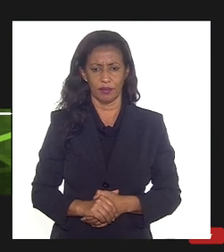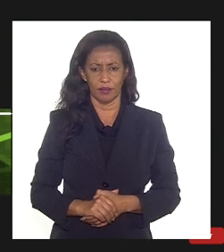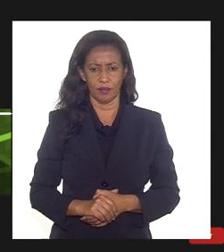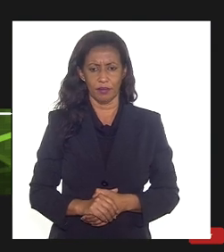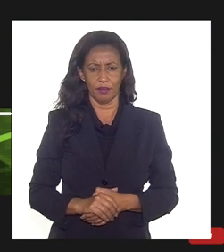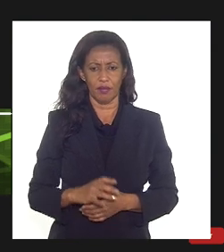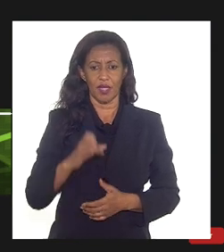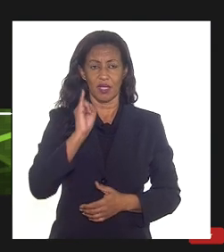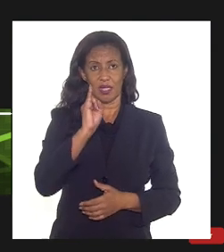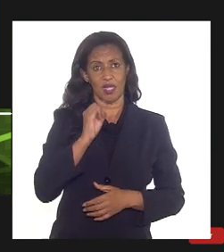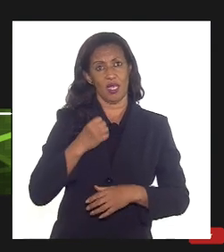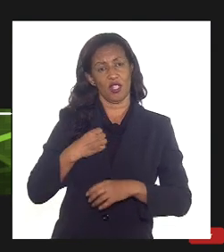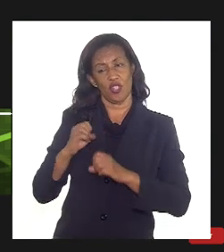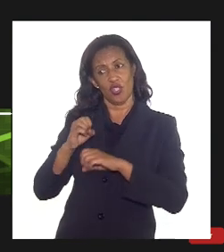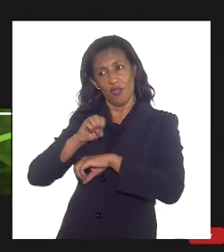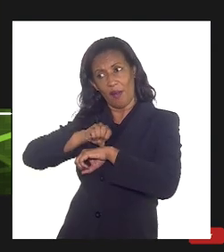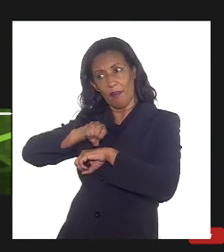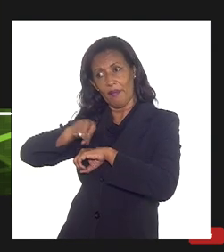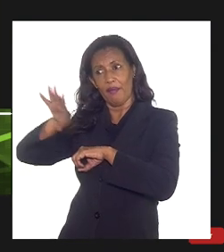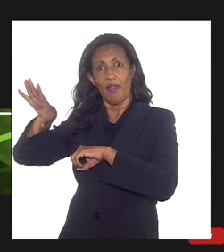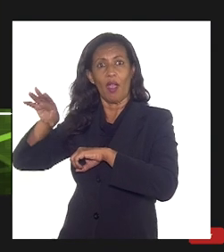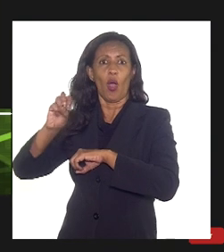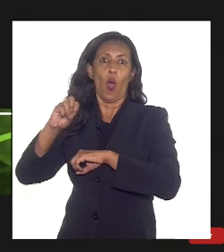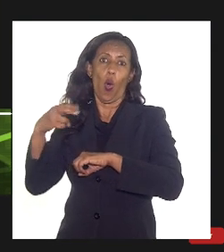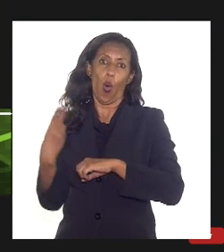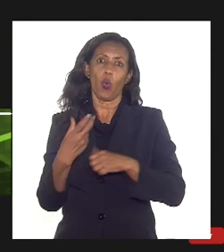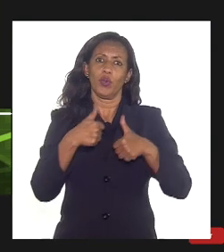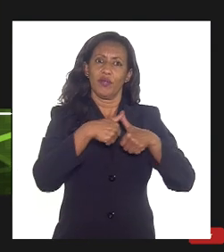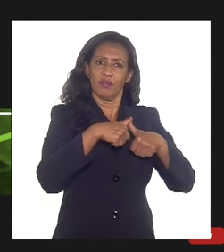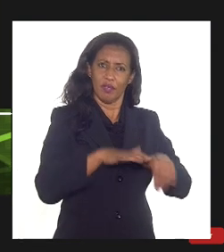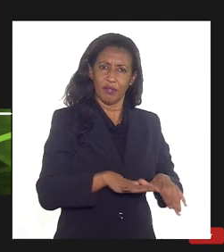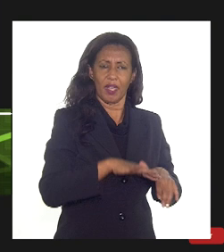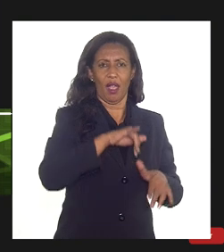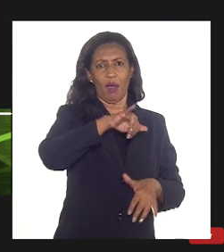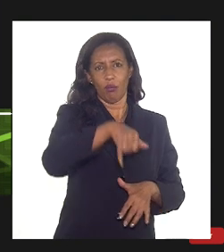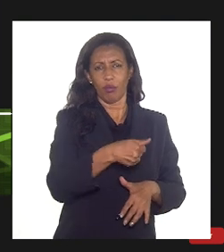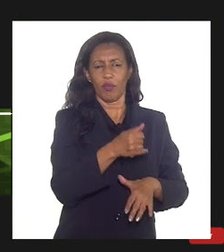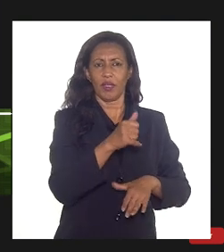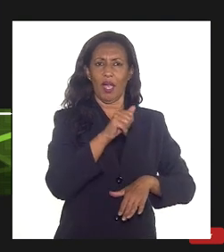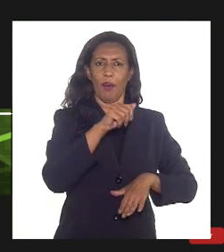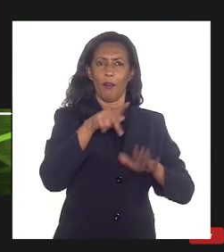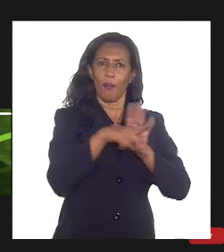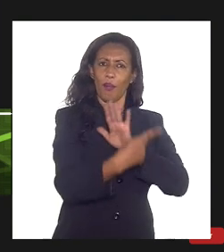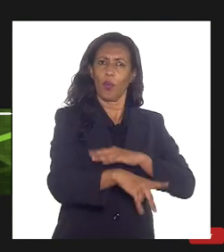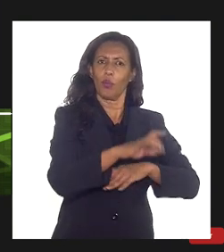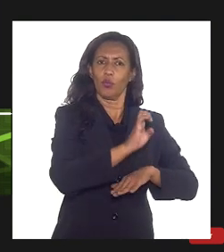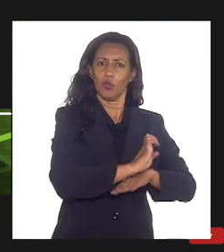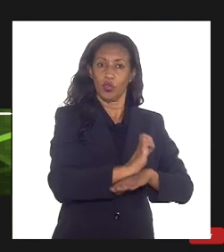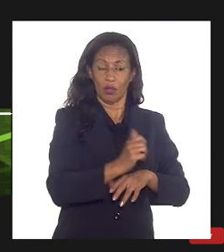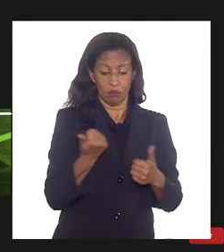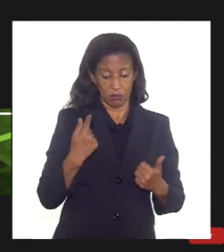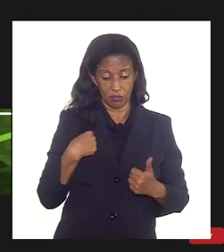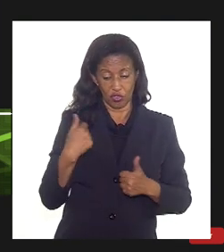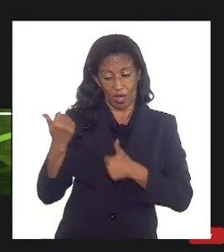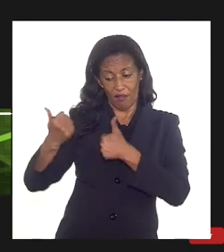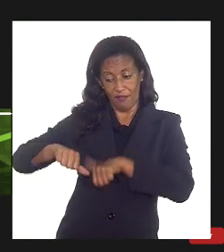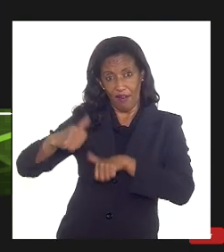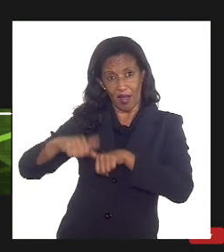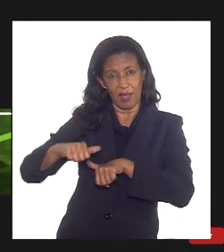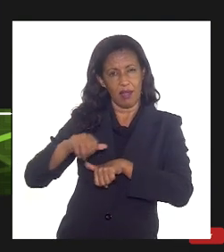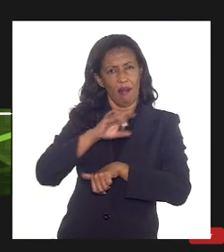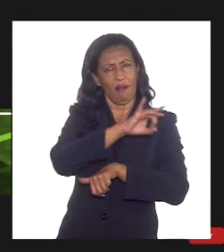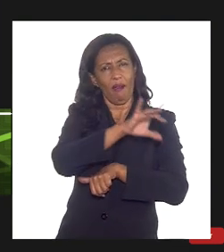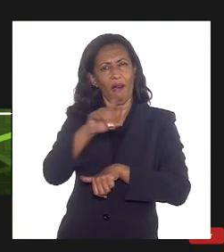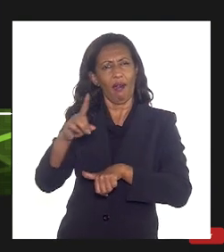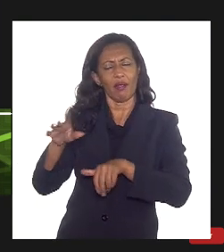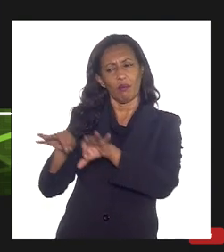exportar se a gente vai injetar esse gás como é que a gente faz isso a gente avalia cada projeto cada um